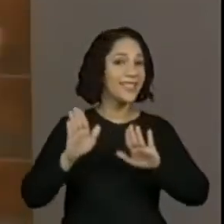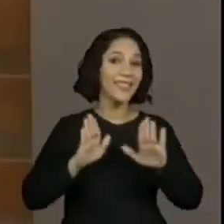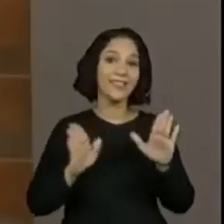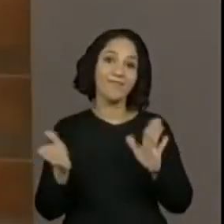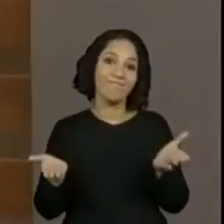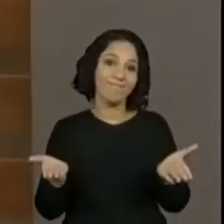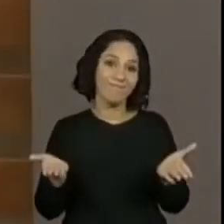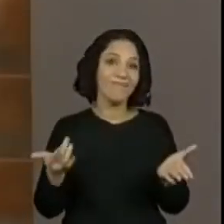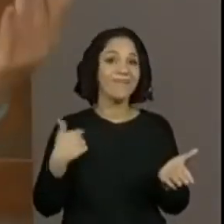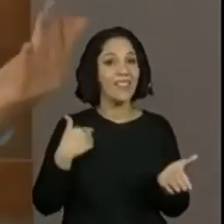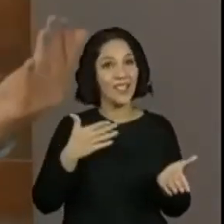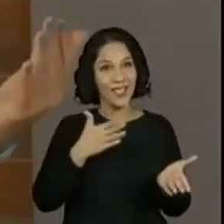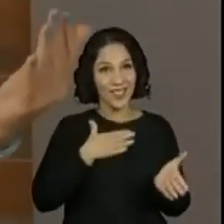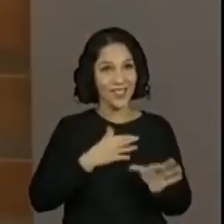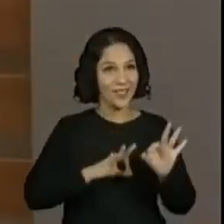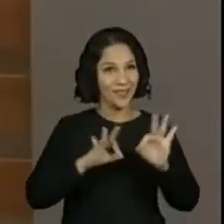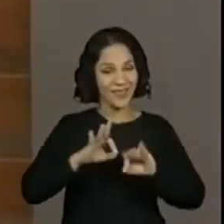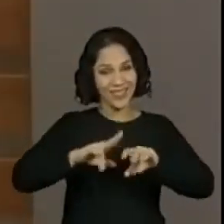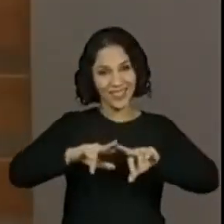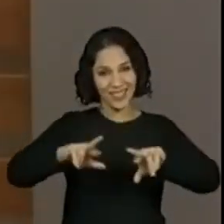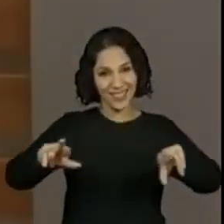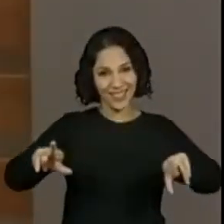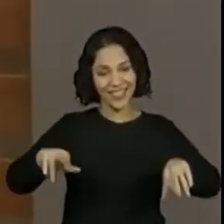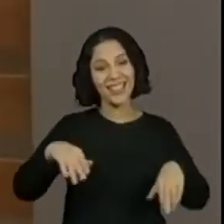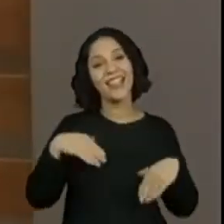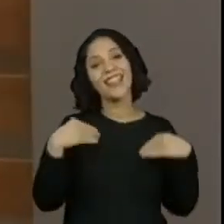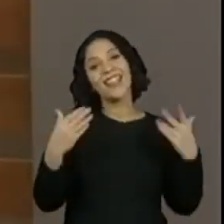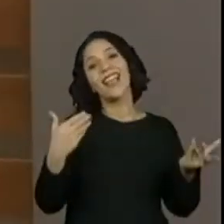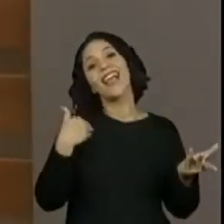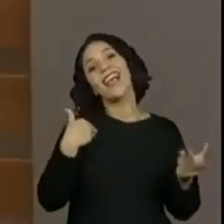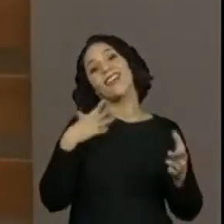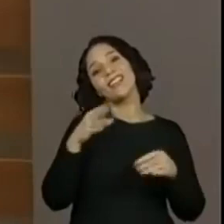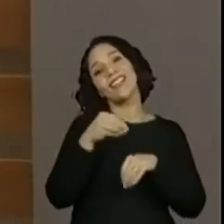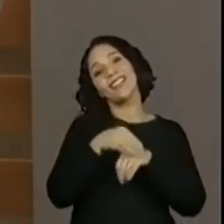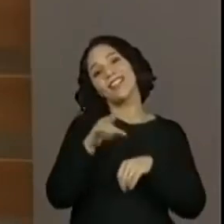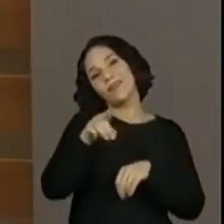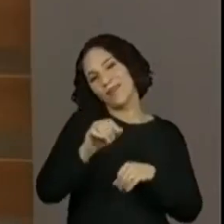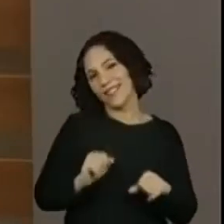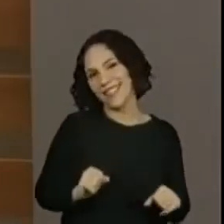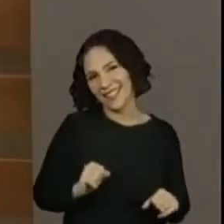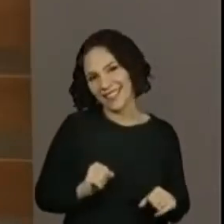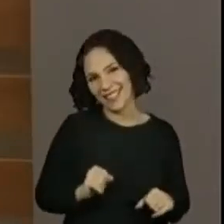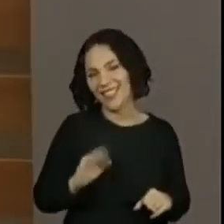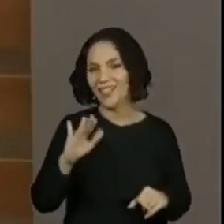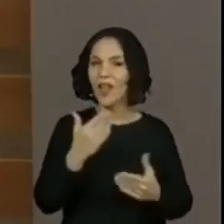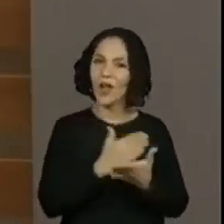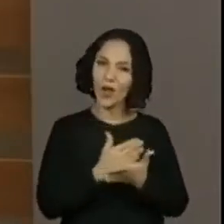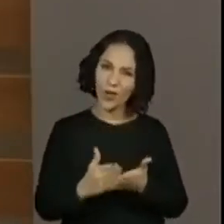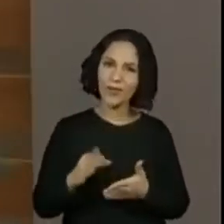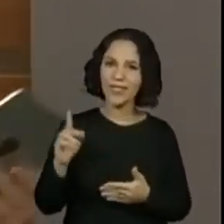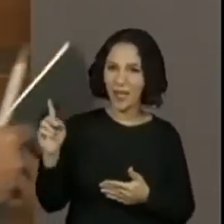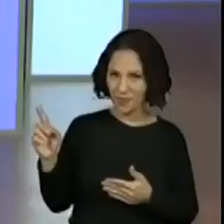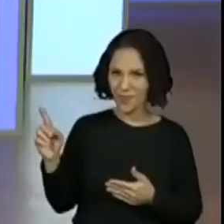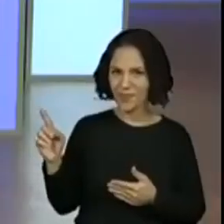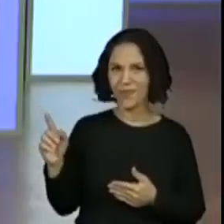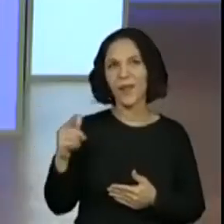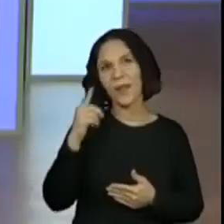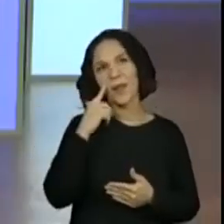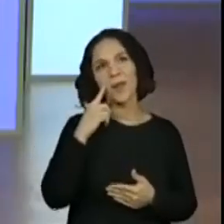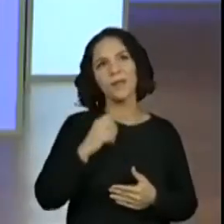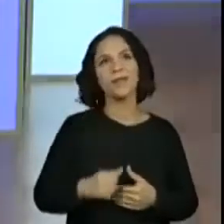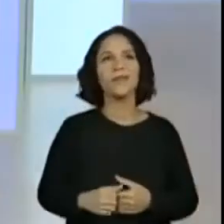Eu gosto tanto e faço tantas que eu já estava dando um spoiler para vocês. Vamos começar por essa. Olha a comanda.